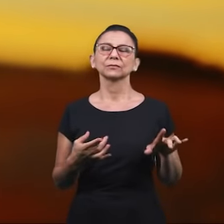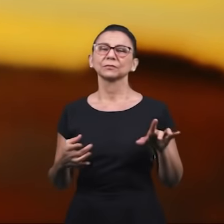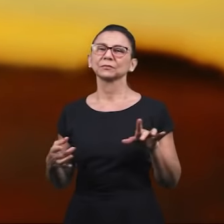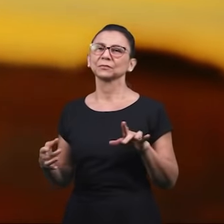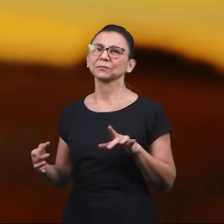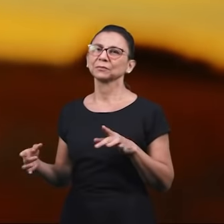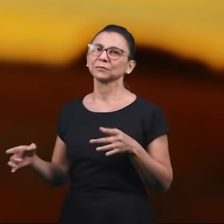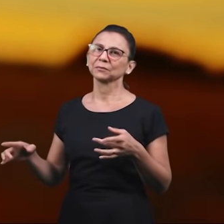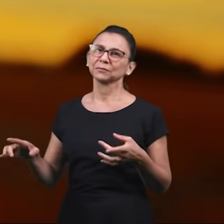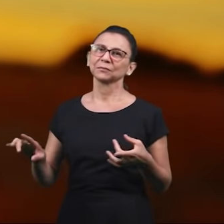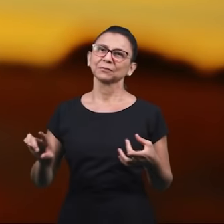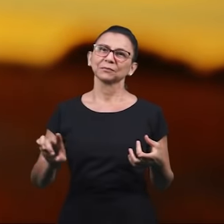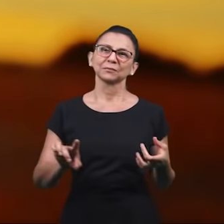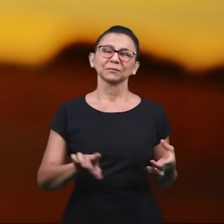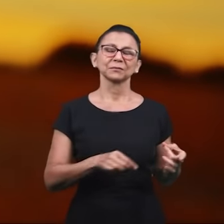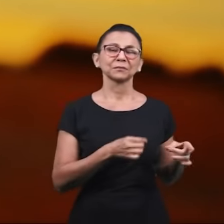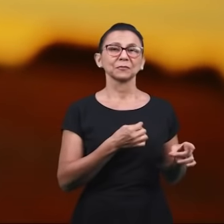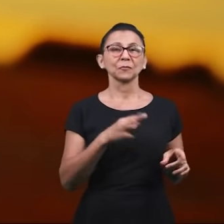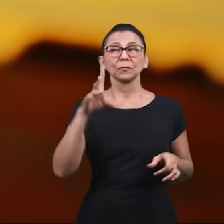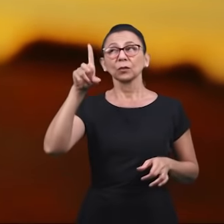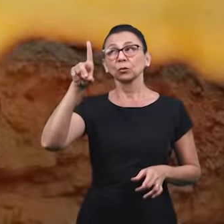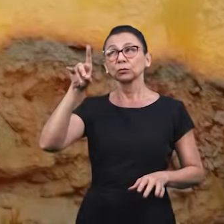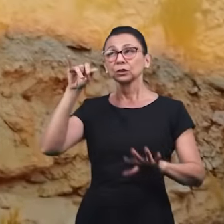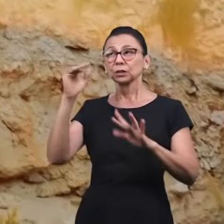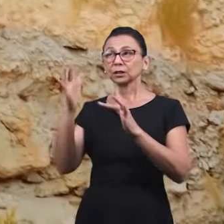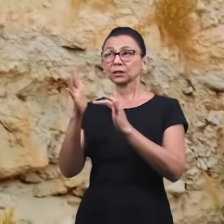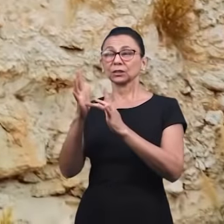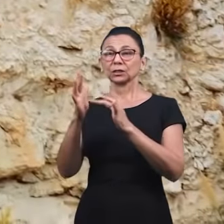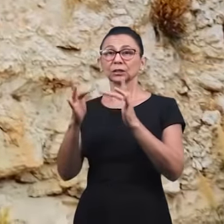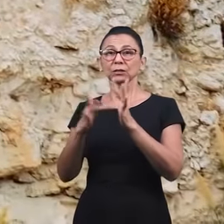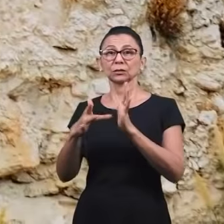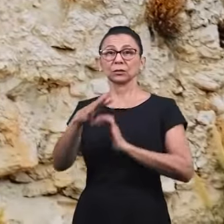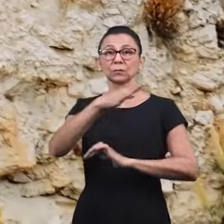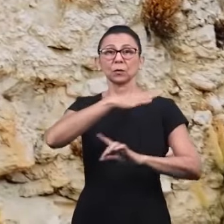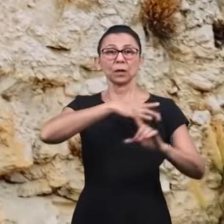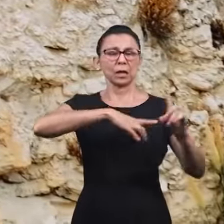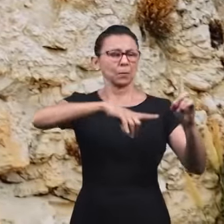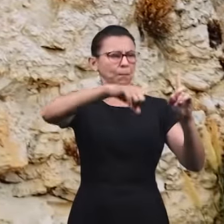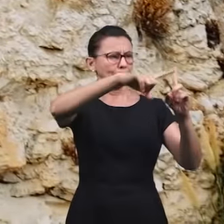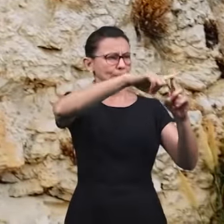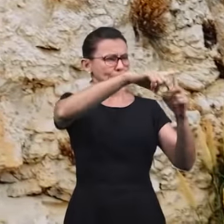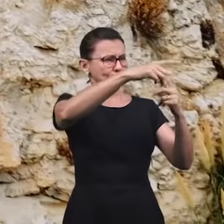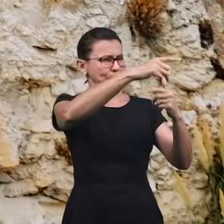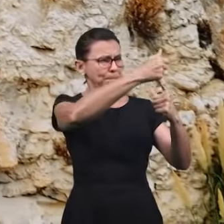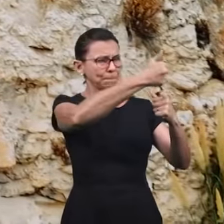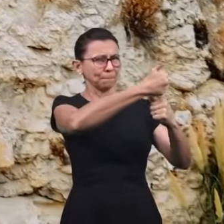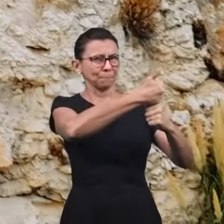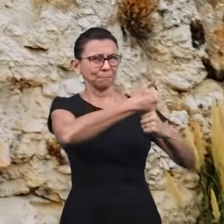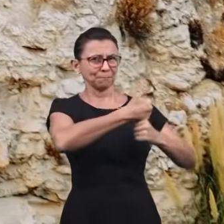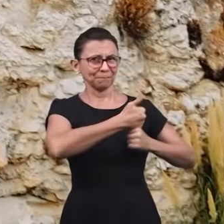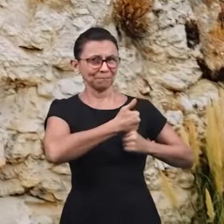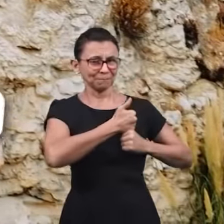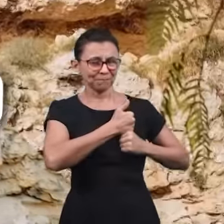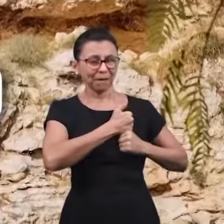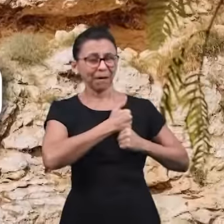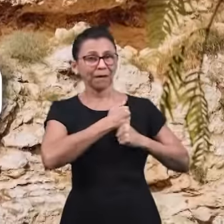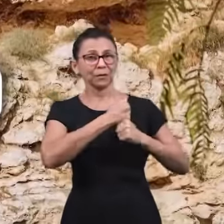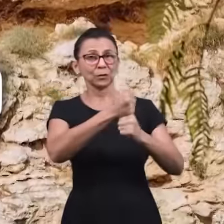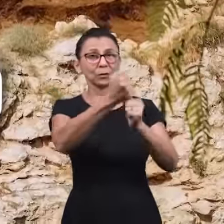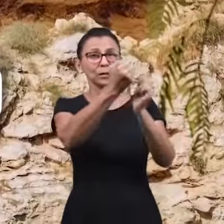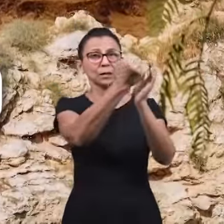Quando Jesus um dia, meu pecado carregou,